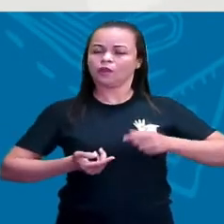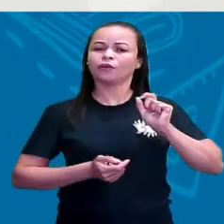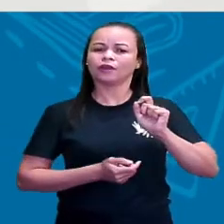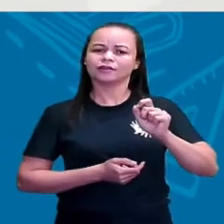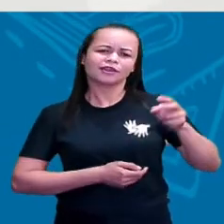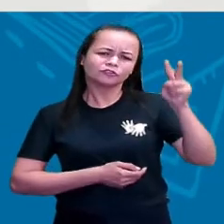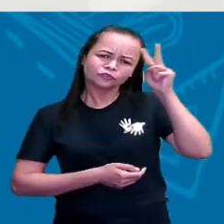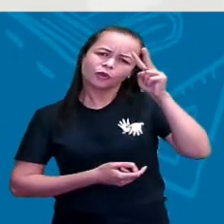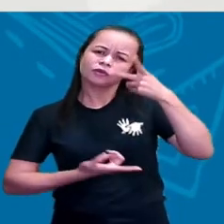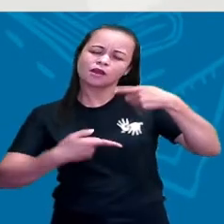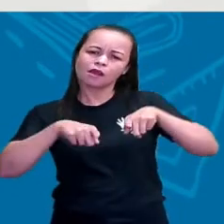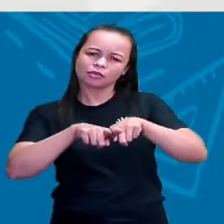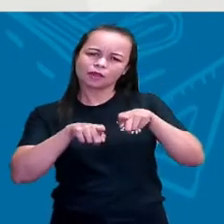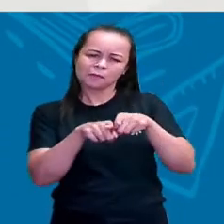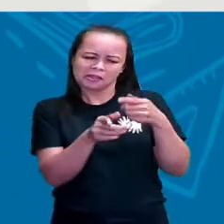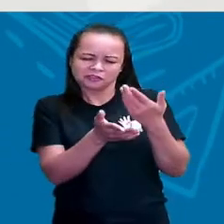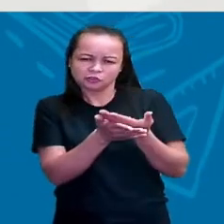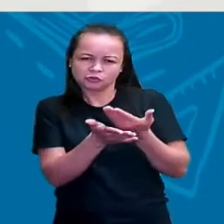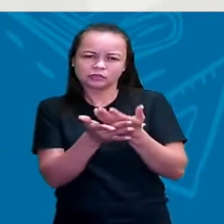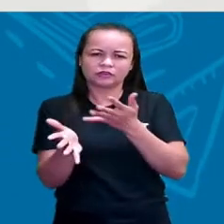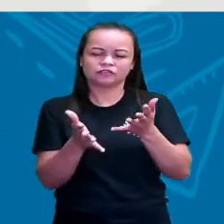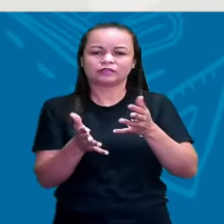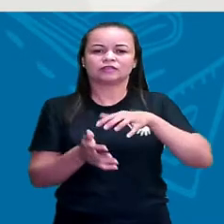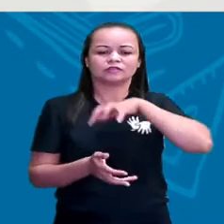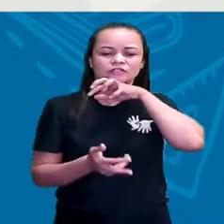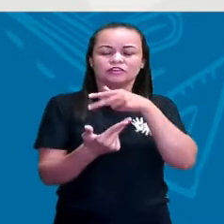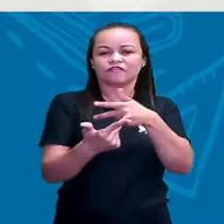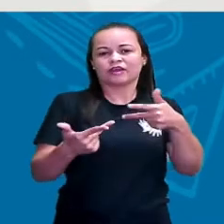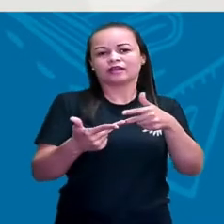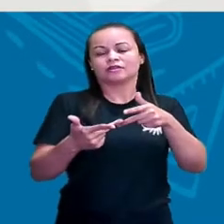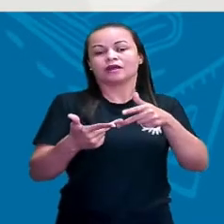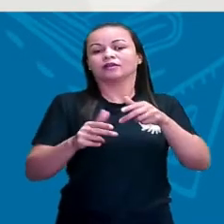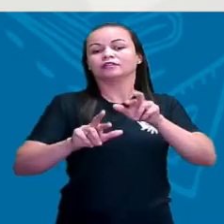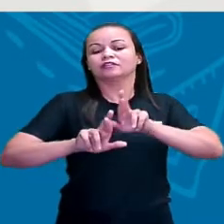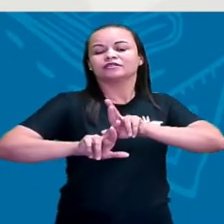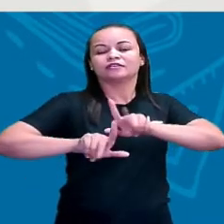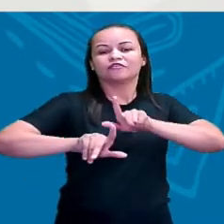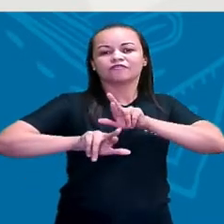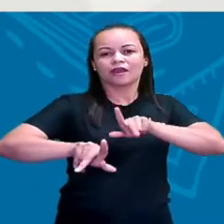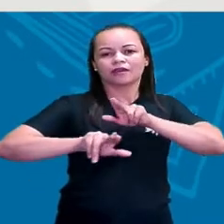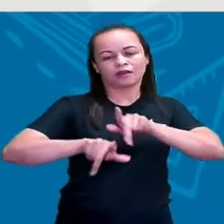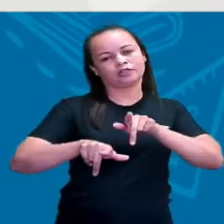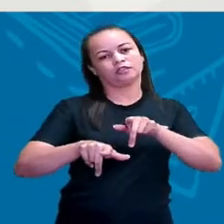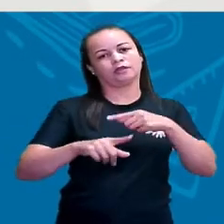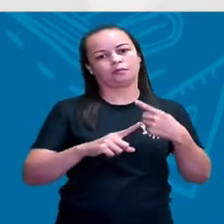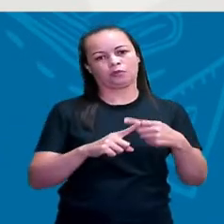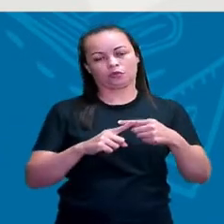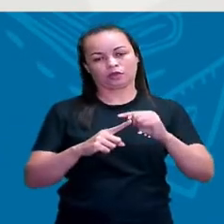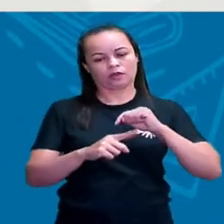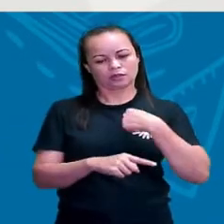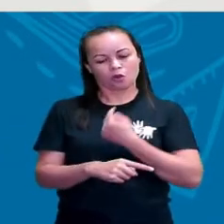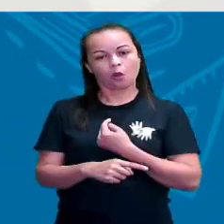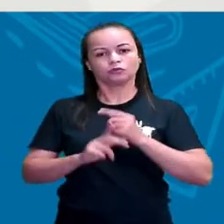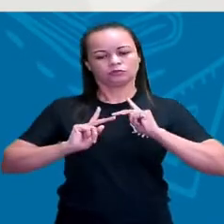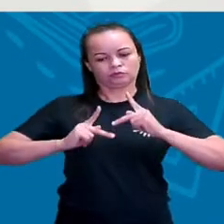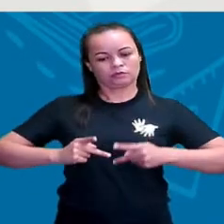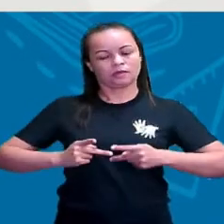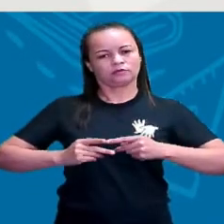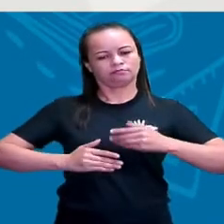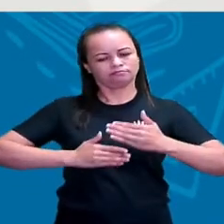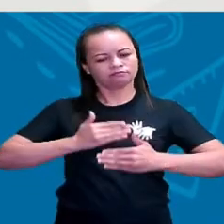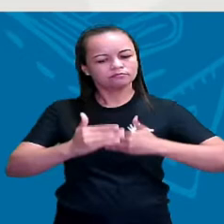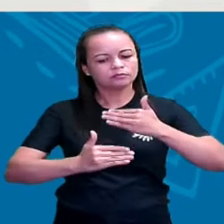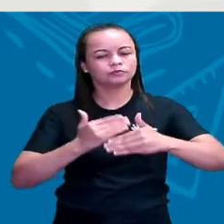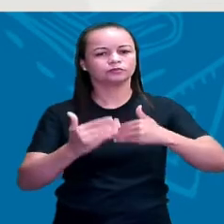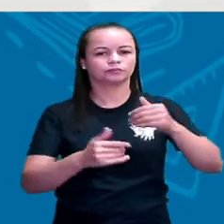E isso que faz dele ser diferente dos outros animais da natureza, porque a gente produz essa história. E quando a gente estuda a história,